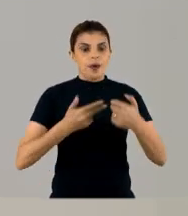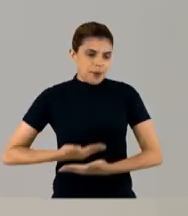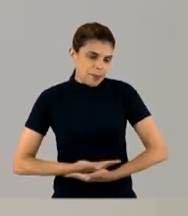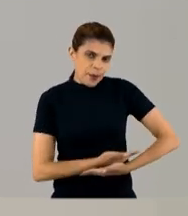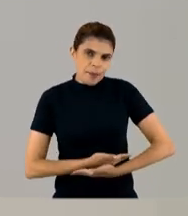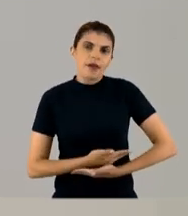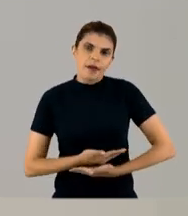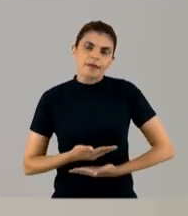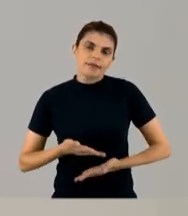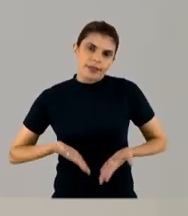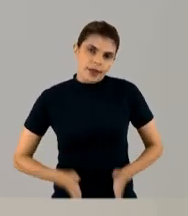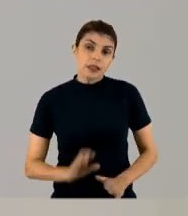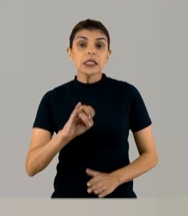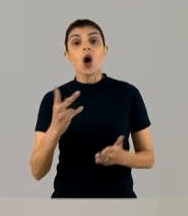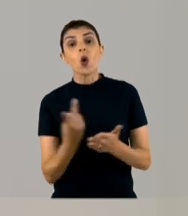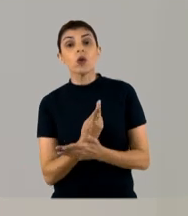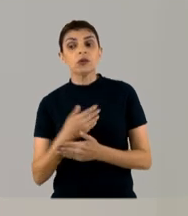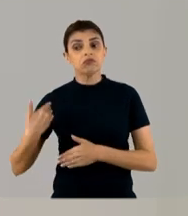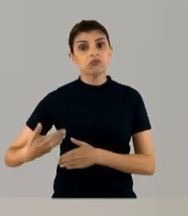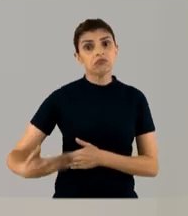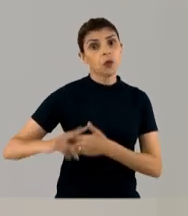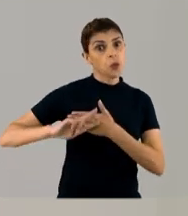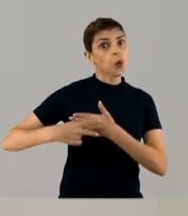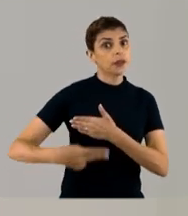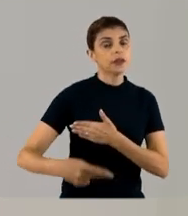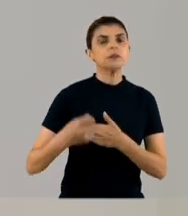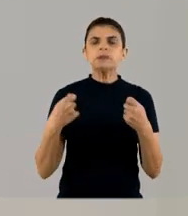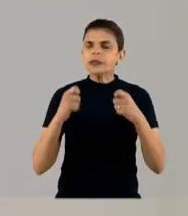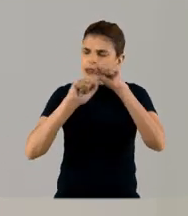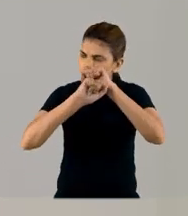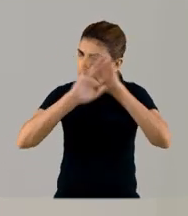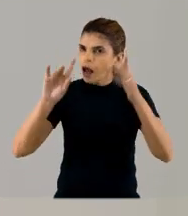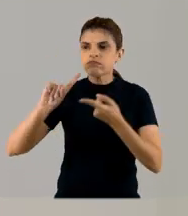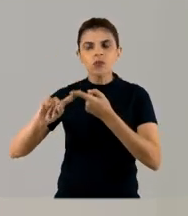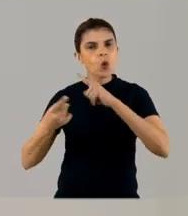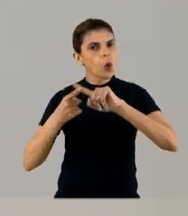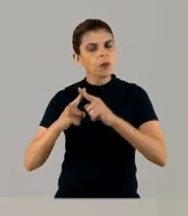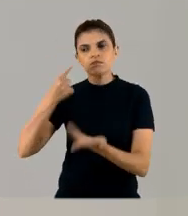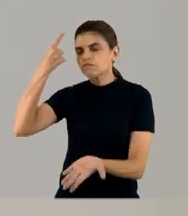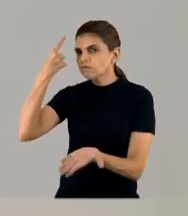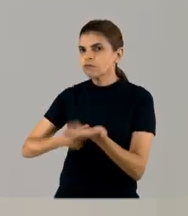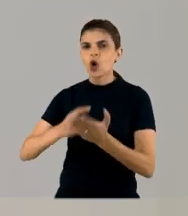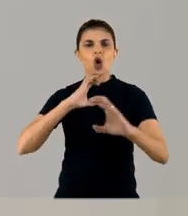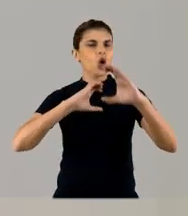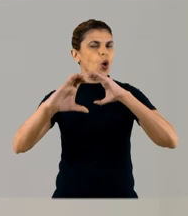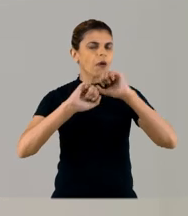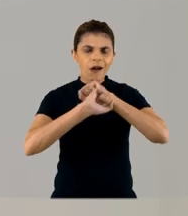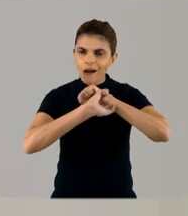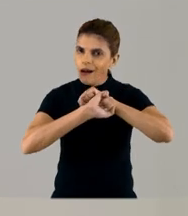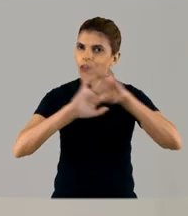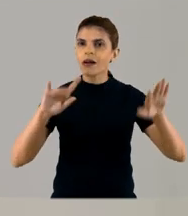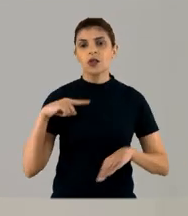caso a criança venha a ter alguma intercorrência. Então, isso tem que estar muito acertado, essa comunicação